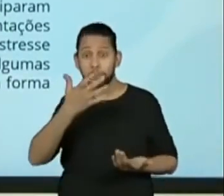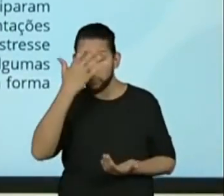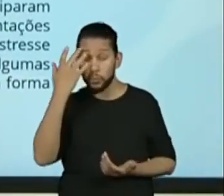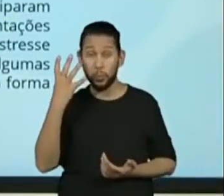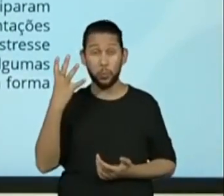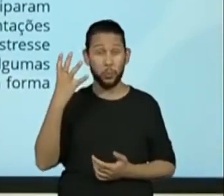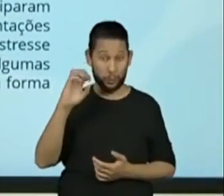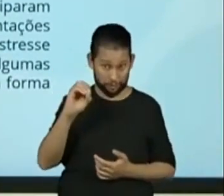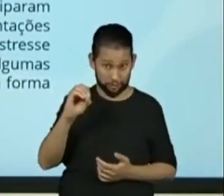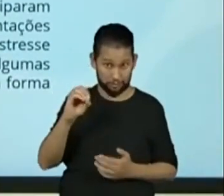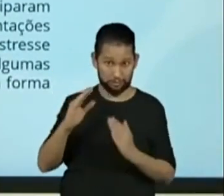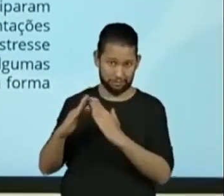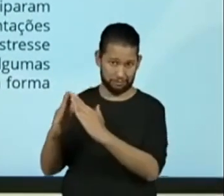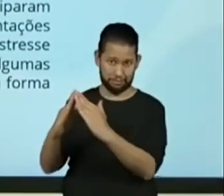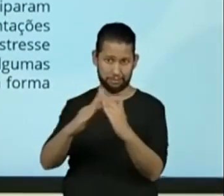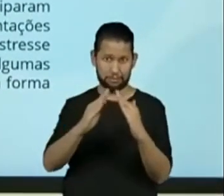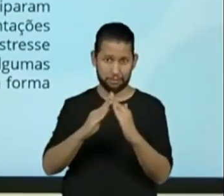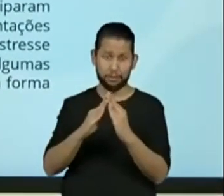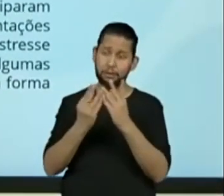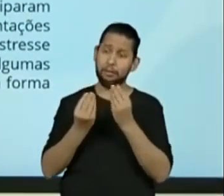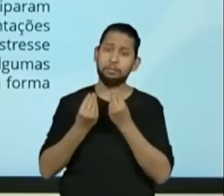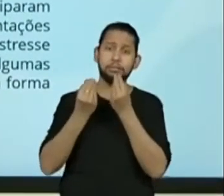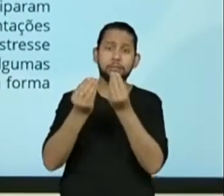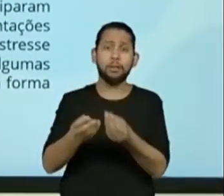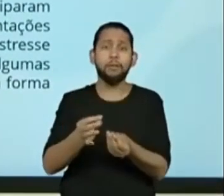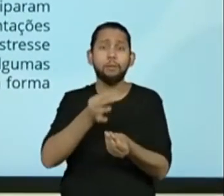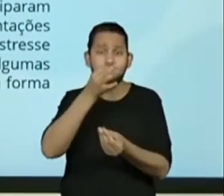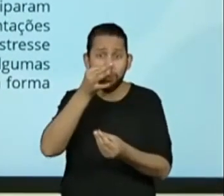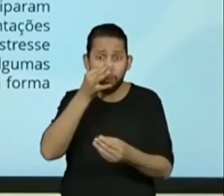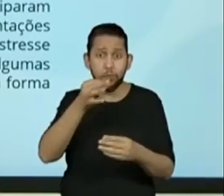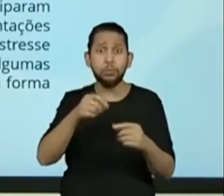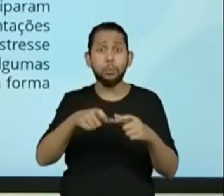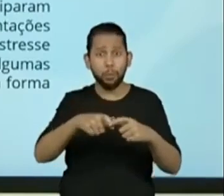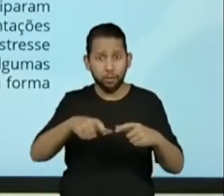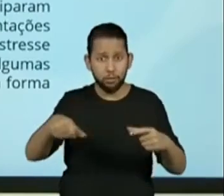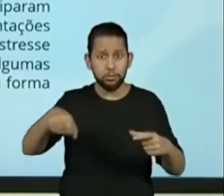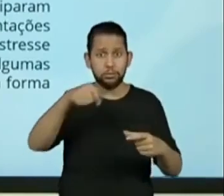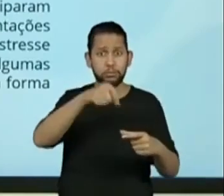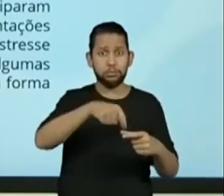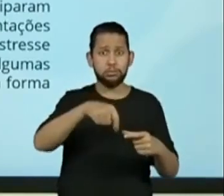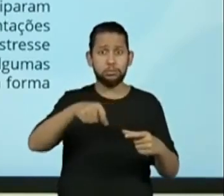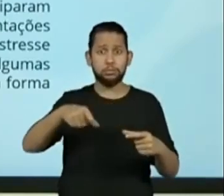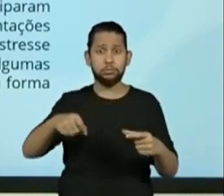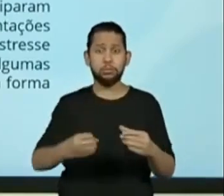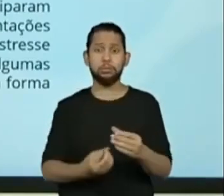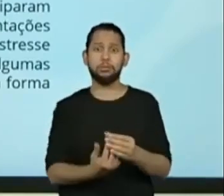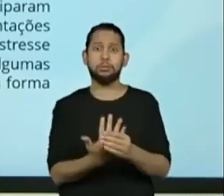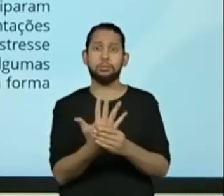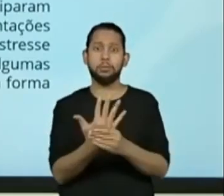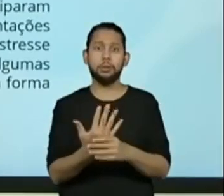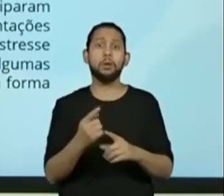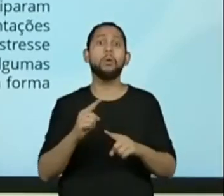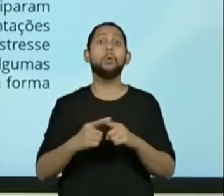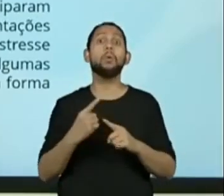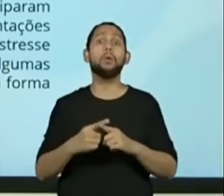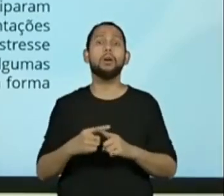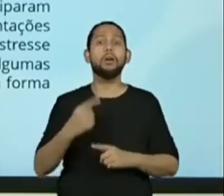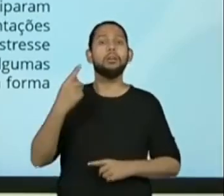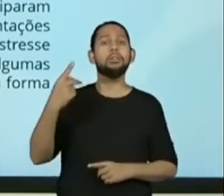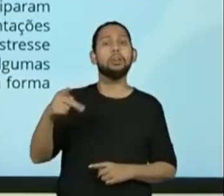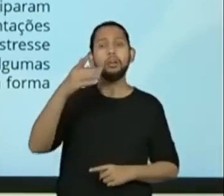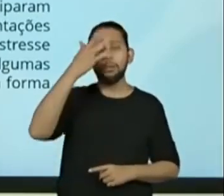receberam mudas de plantas e flores para serem colocadas nos jardins e tiveram seus níveis de cortisol,